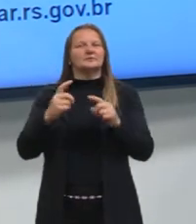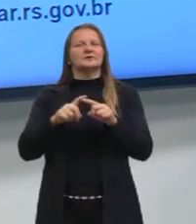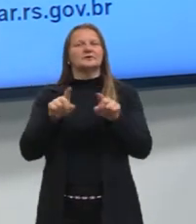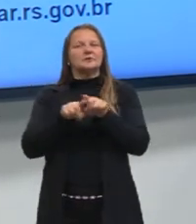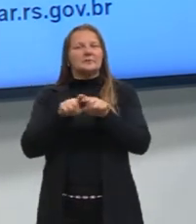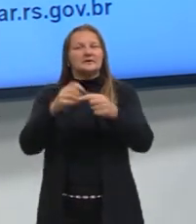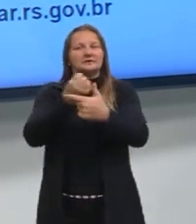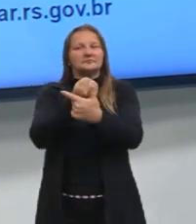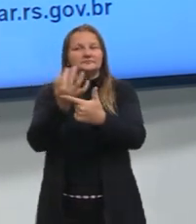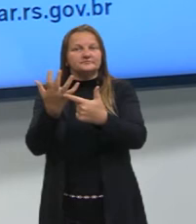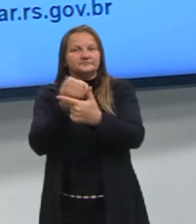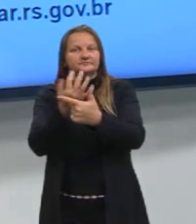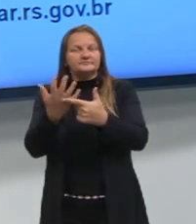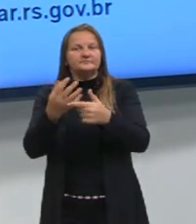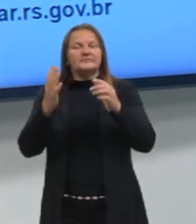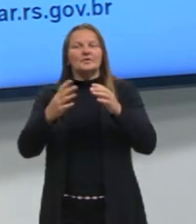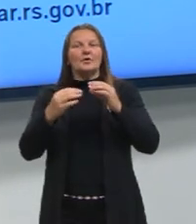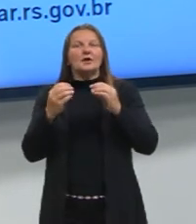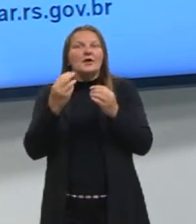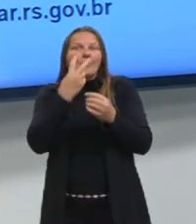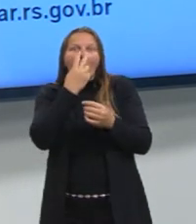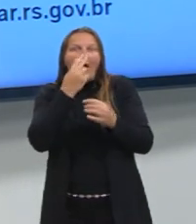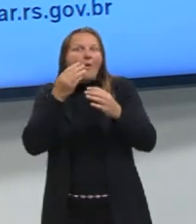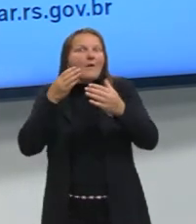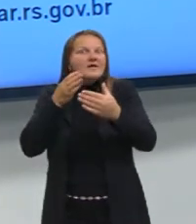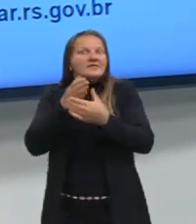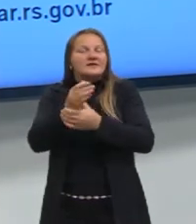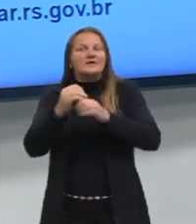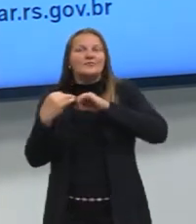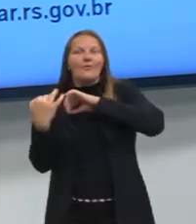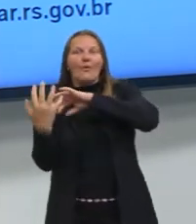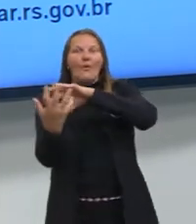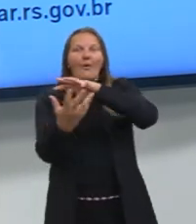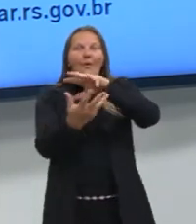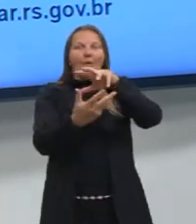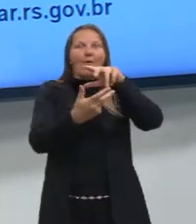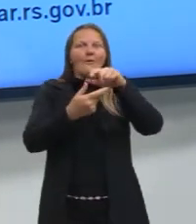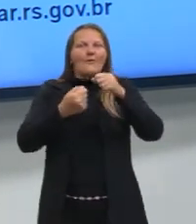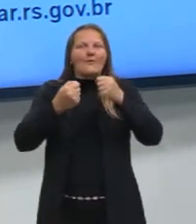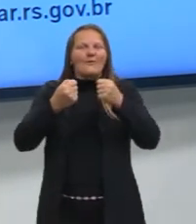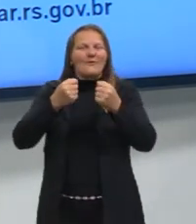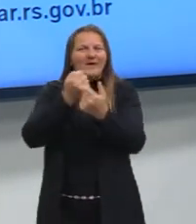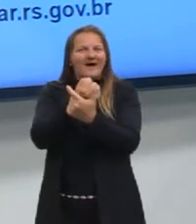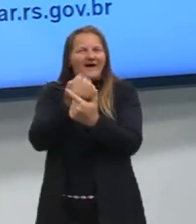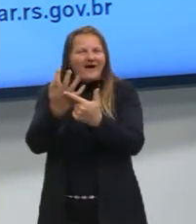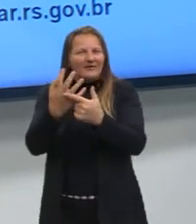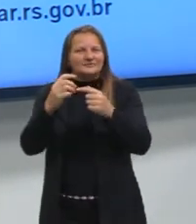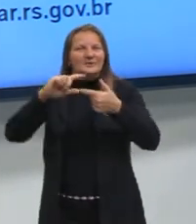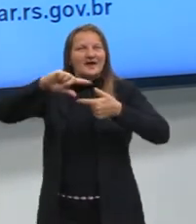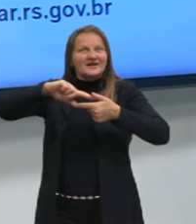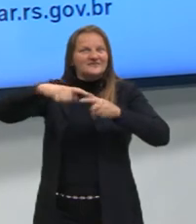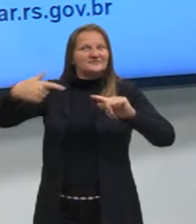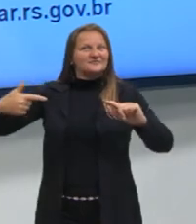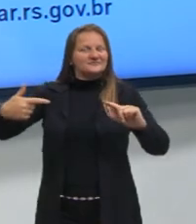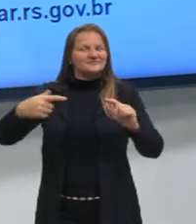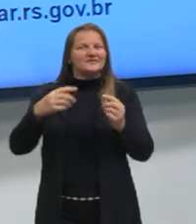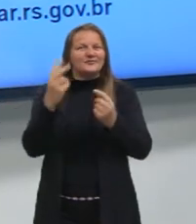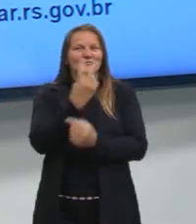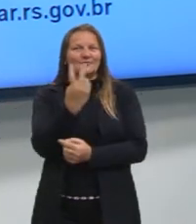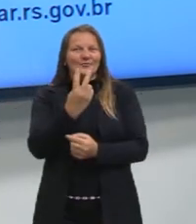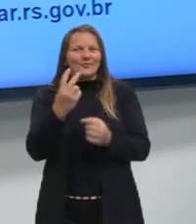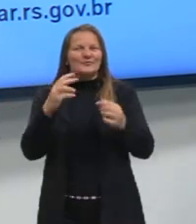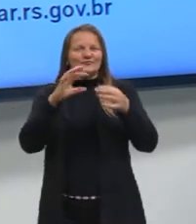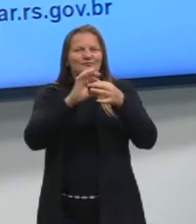e entramos aí nesse universo da álgebra e da geometria. Então, nós vamos começar a trabalhar esses dois